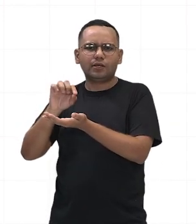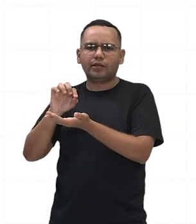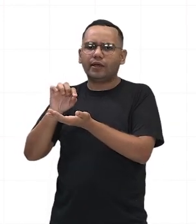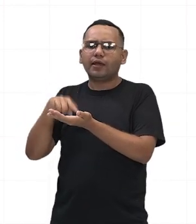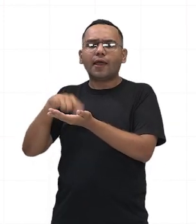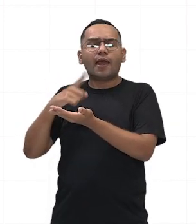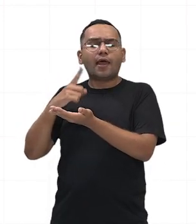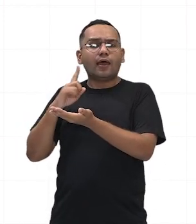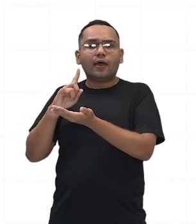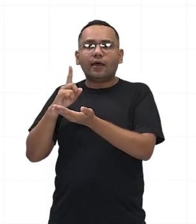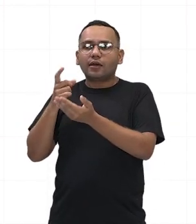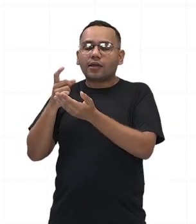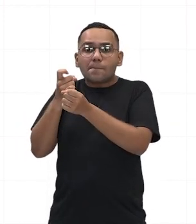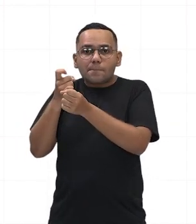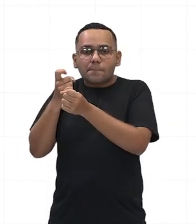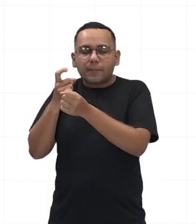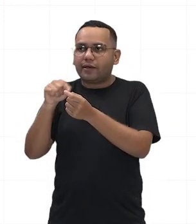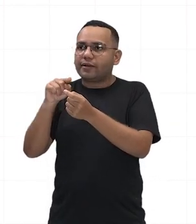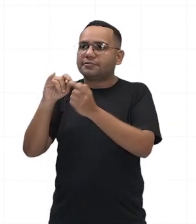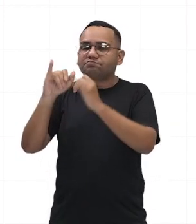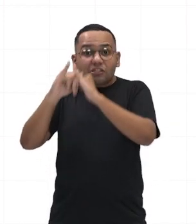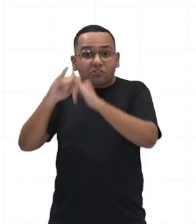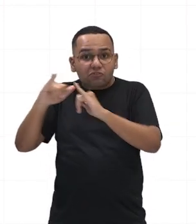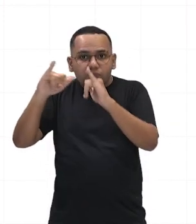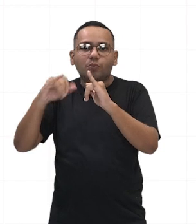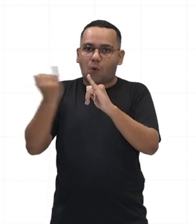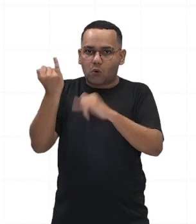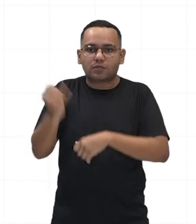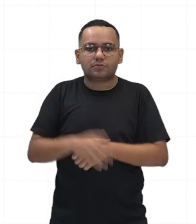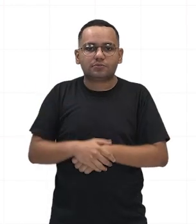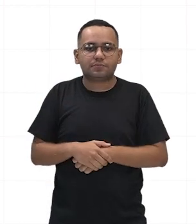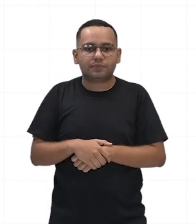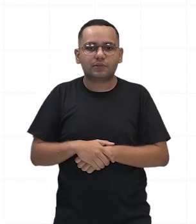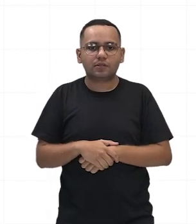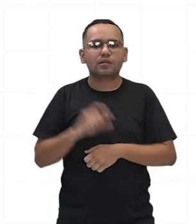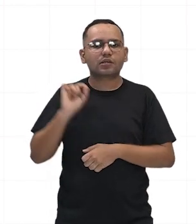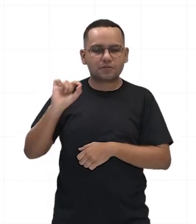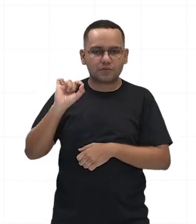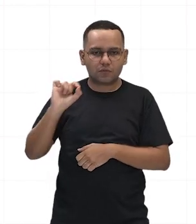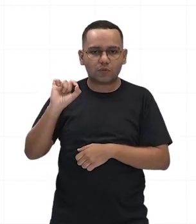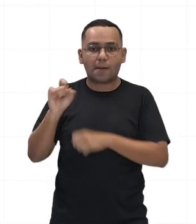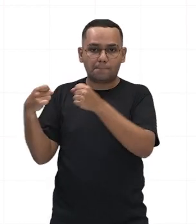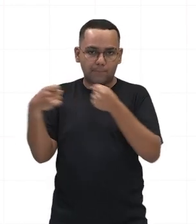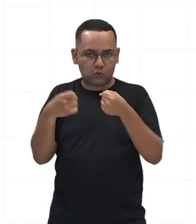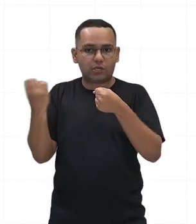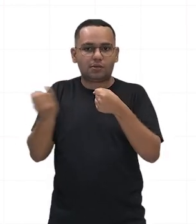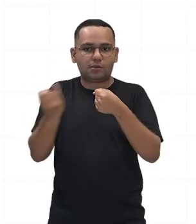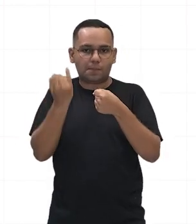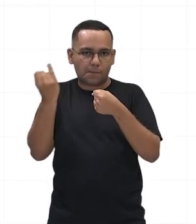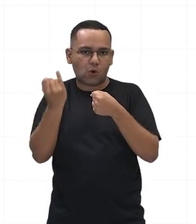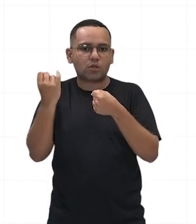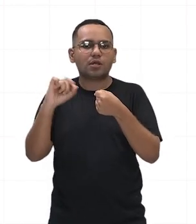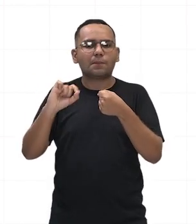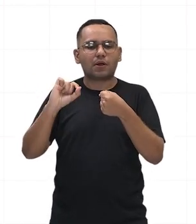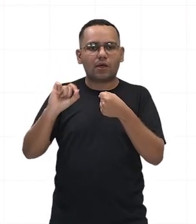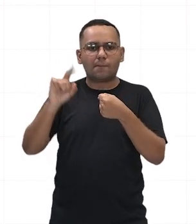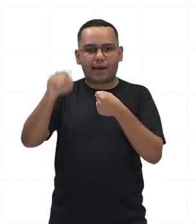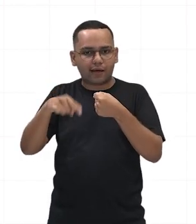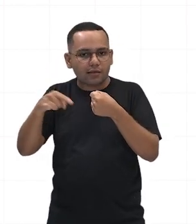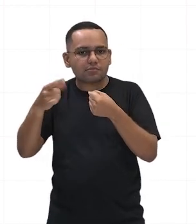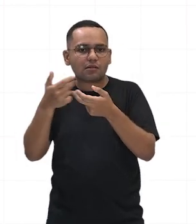poderes especiais para cancelar a aprovação de quaisquer decisões do governo que